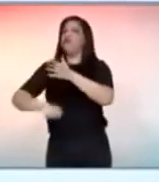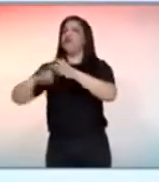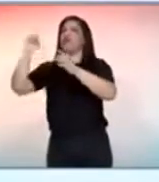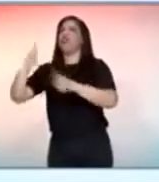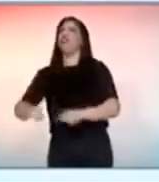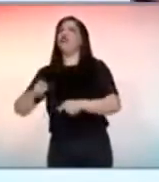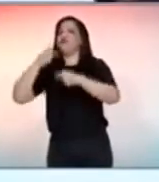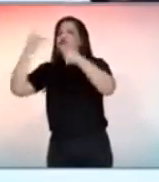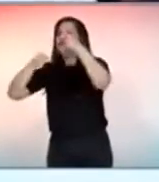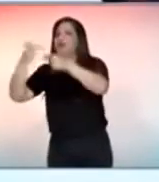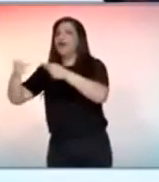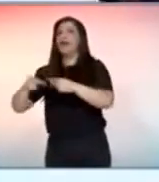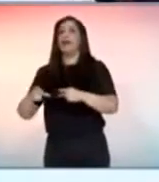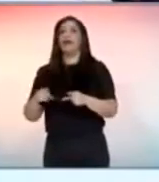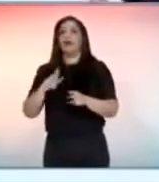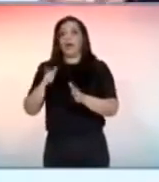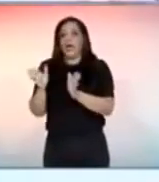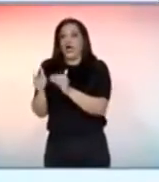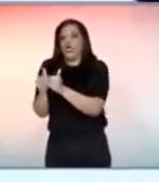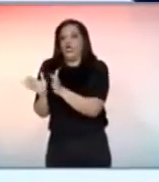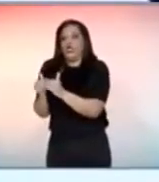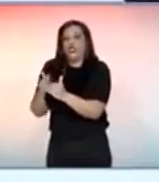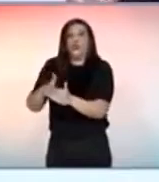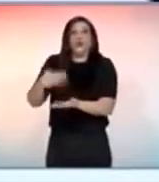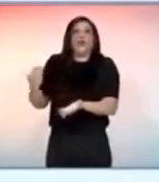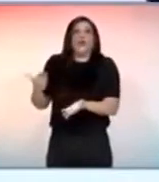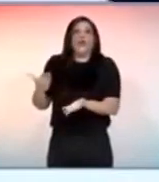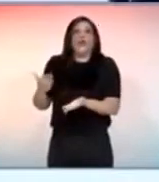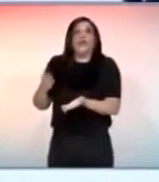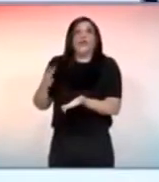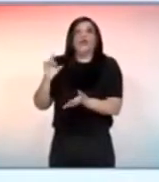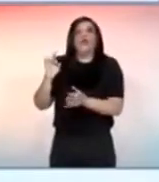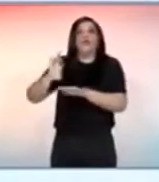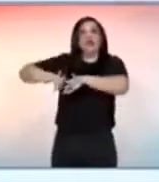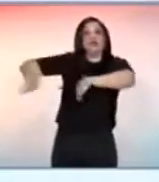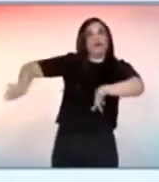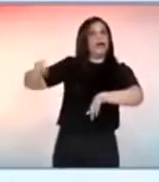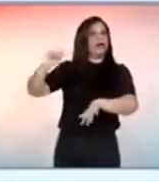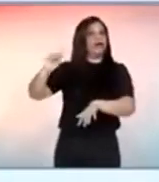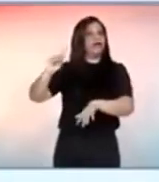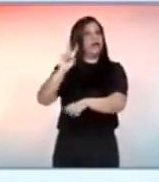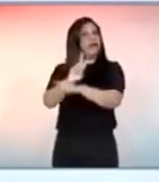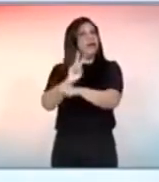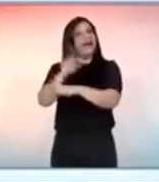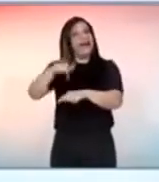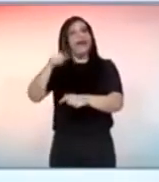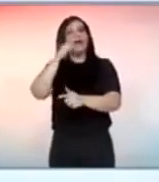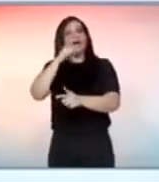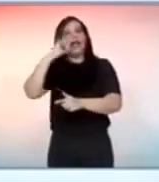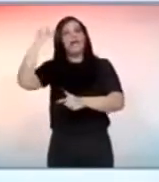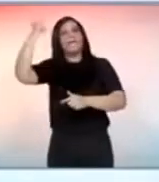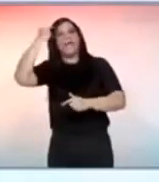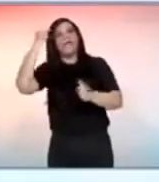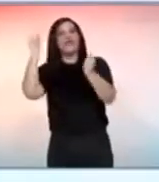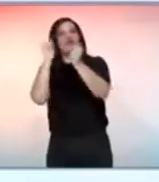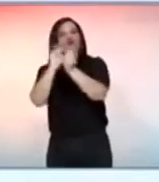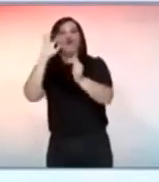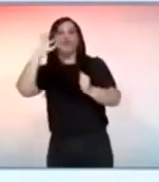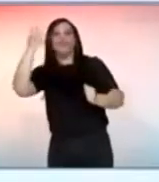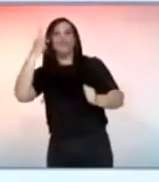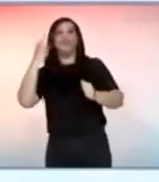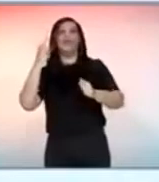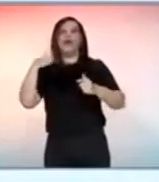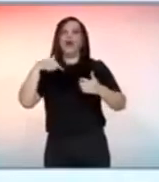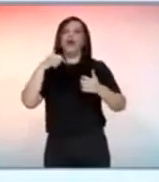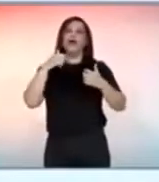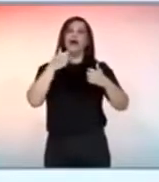direito à mulher não é uma caixinha de surpresa que você abre para atender as mulheres separadamente. Eu quero as mulheres pensando e decidindo pela economia, pela política